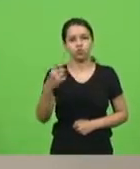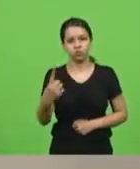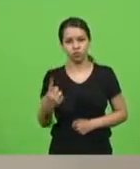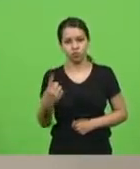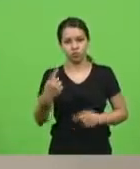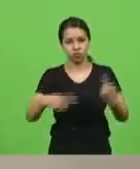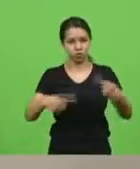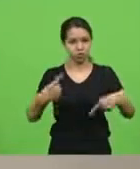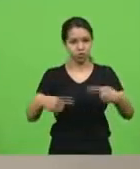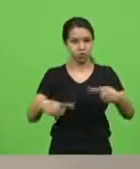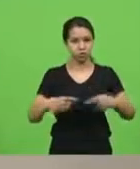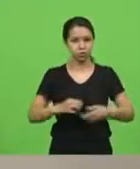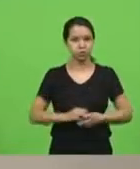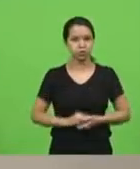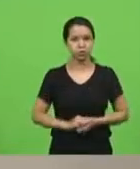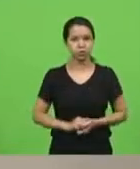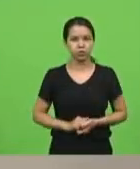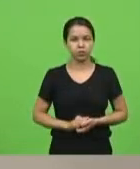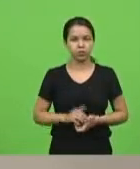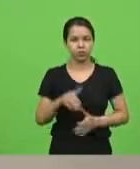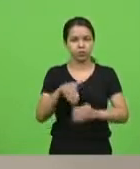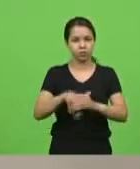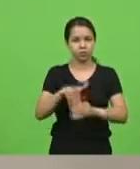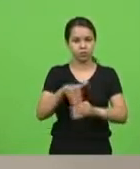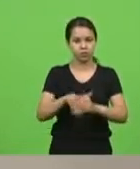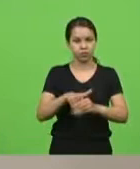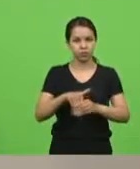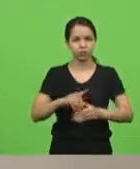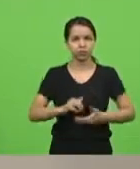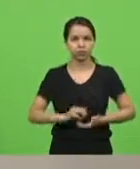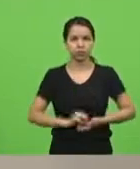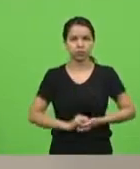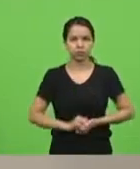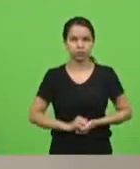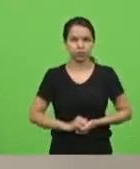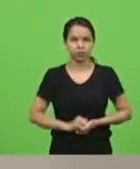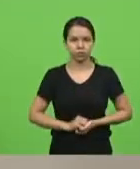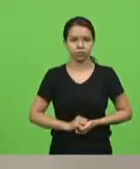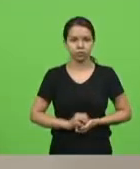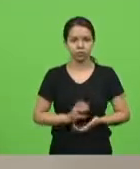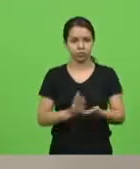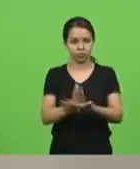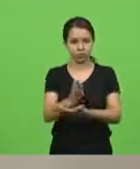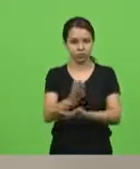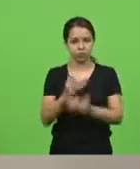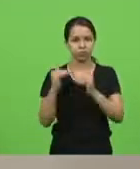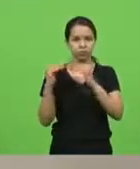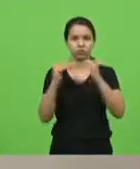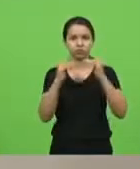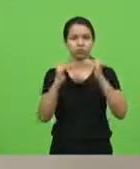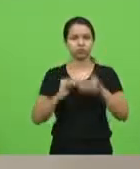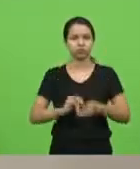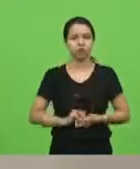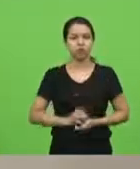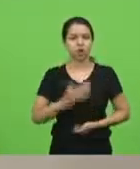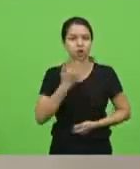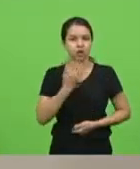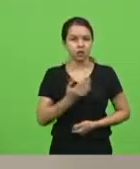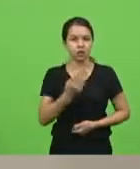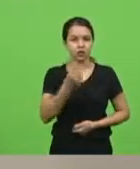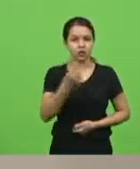Não, havendo quem queira discutir em votação, deputados que aprovam permanentes como se encontra. Aprovado por unanimidade. Requerimento